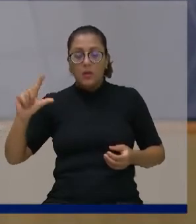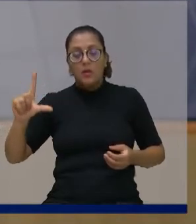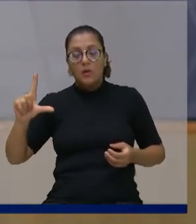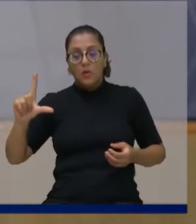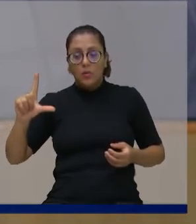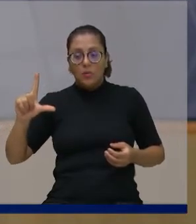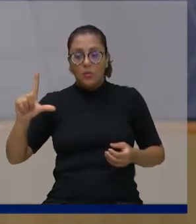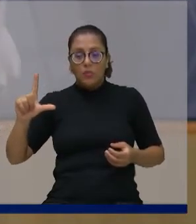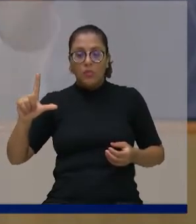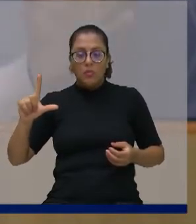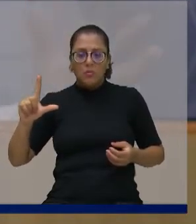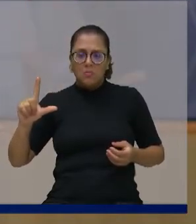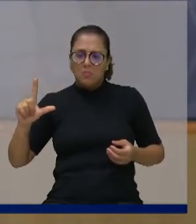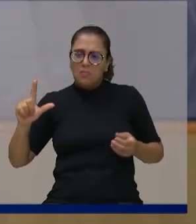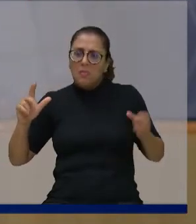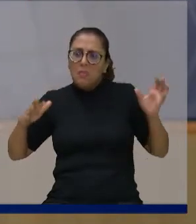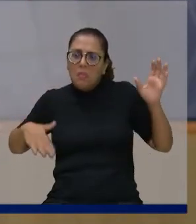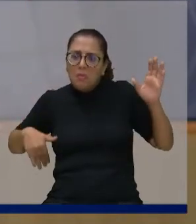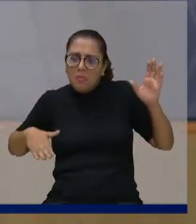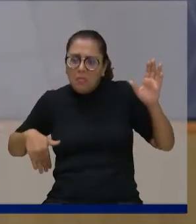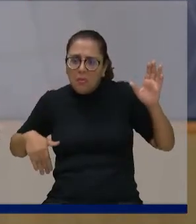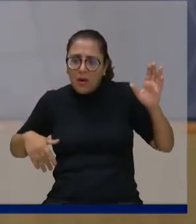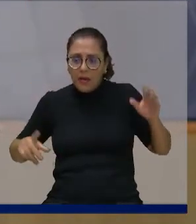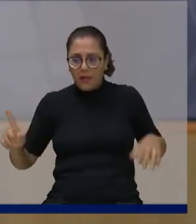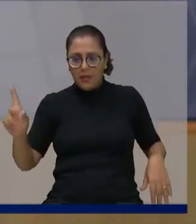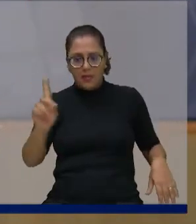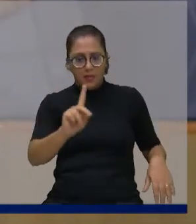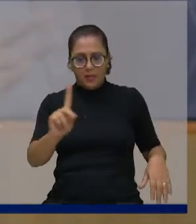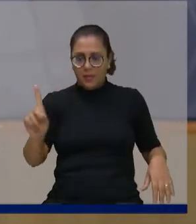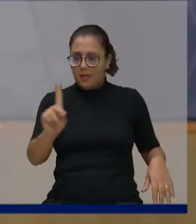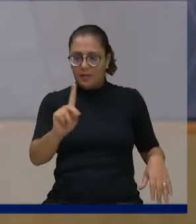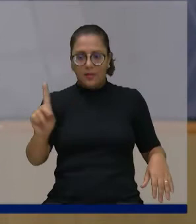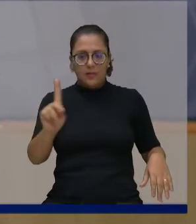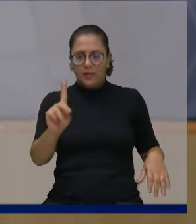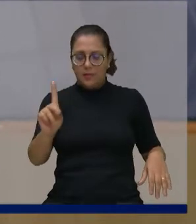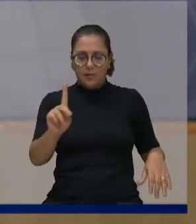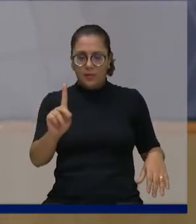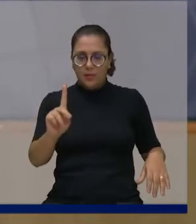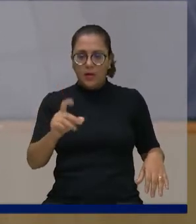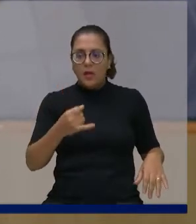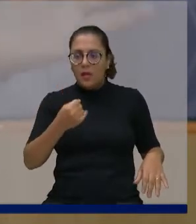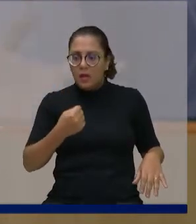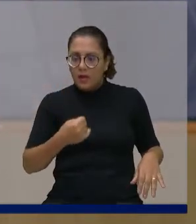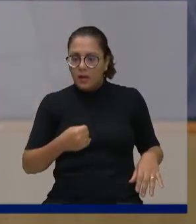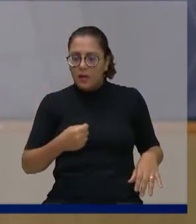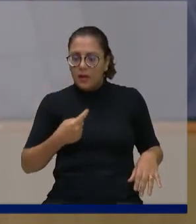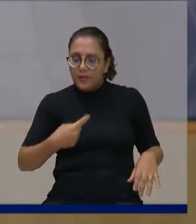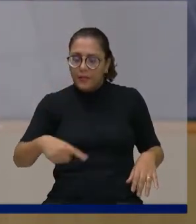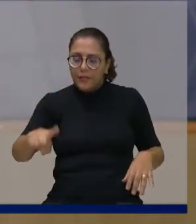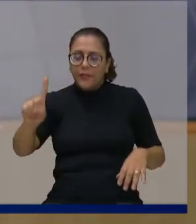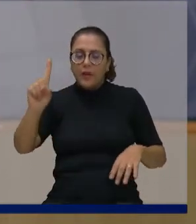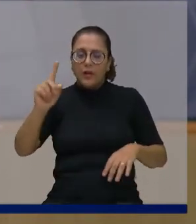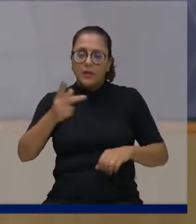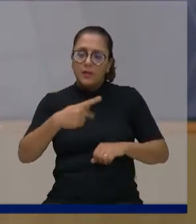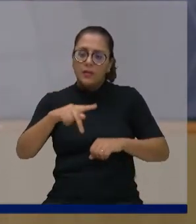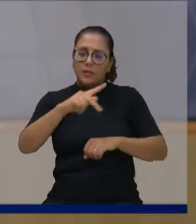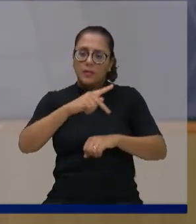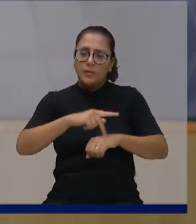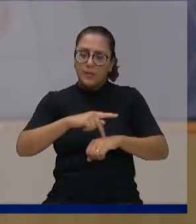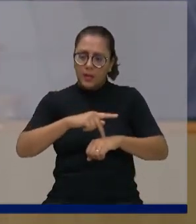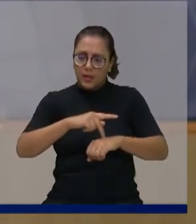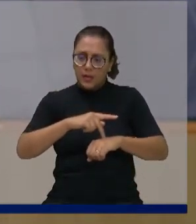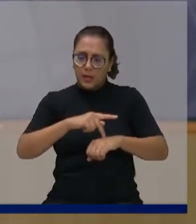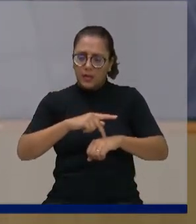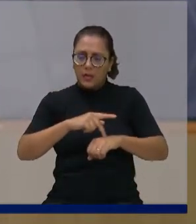Que vai captar imagens, desmatamento da Amazônia, queimadas, desastres